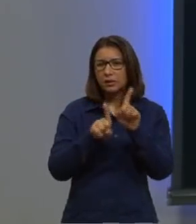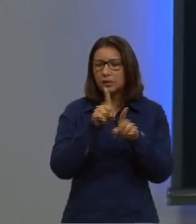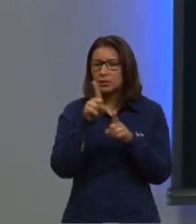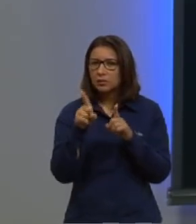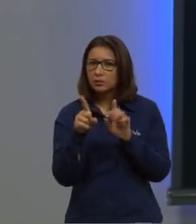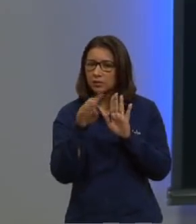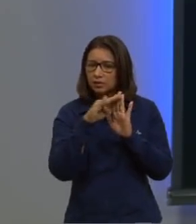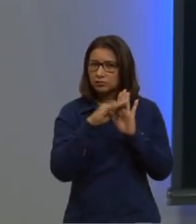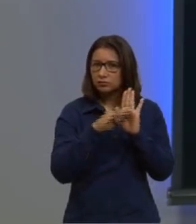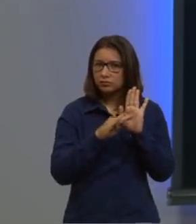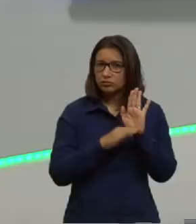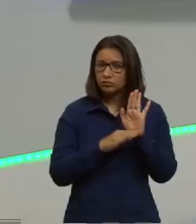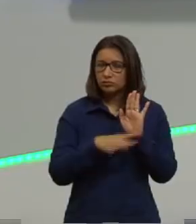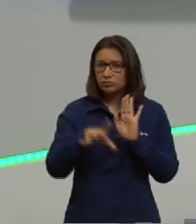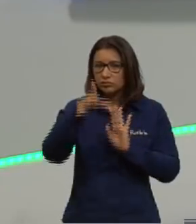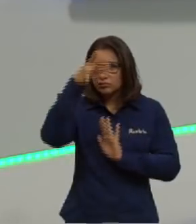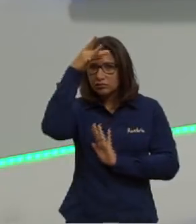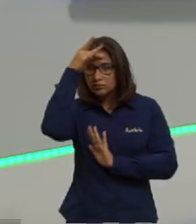estarem decorando